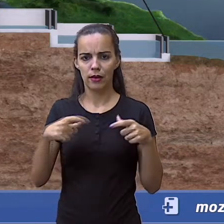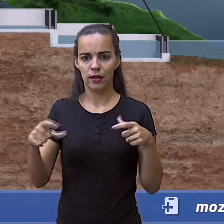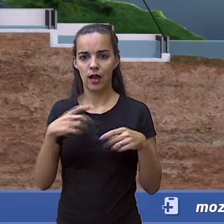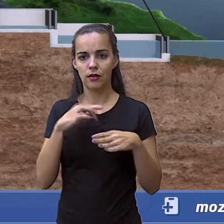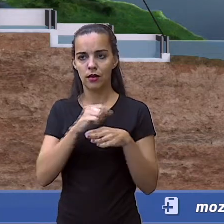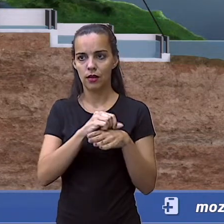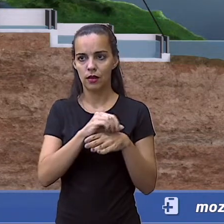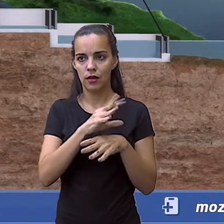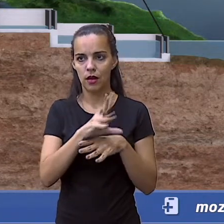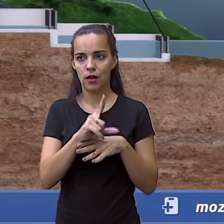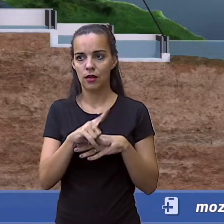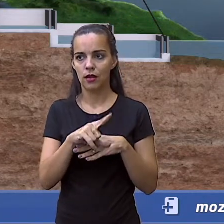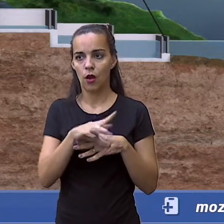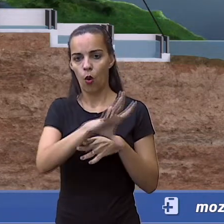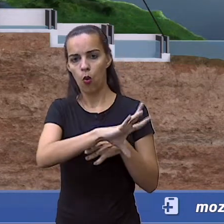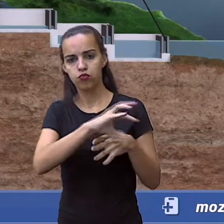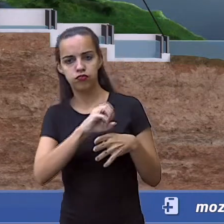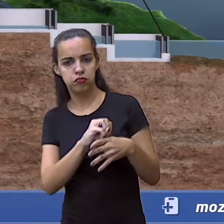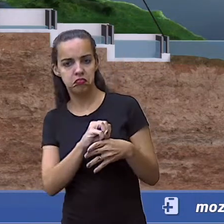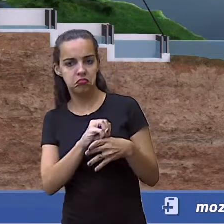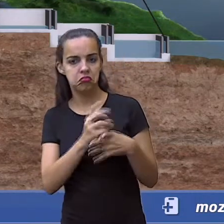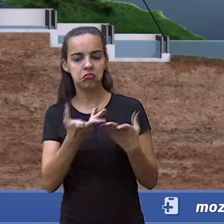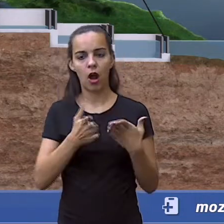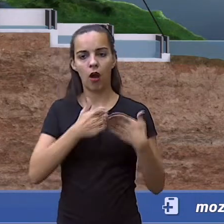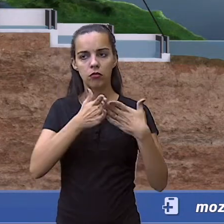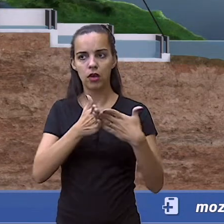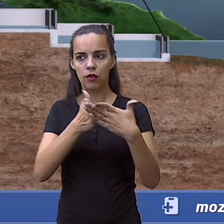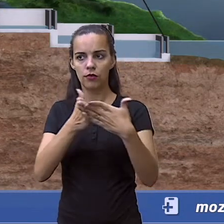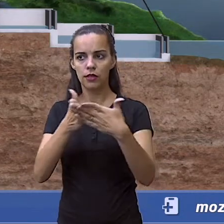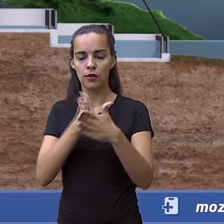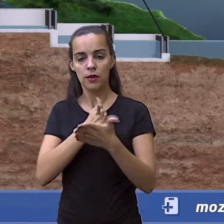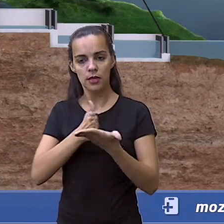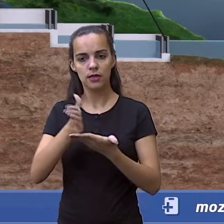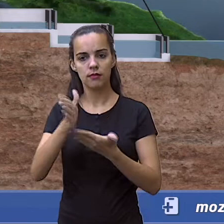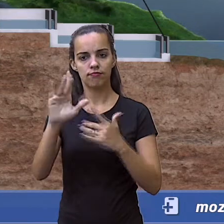terra, mas que foi construído e esse